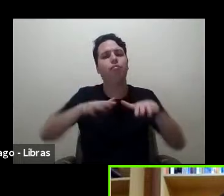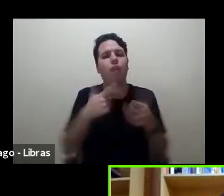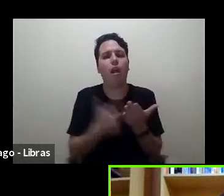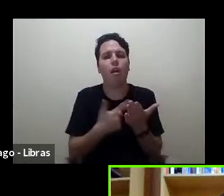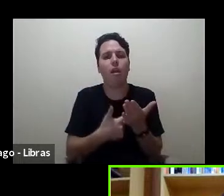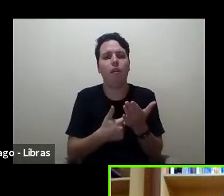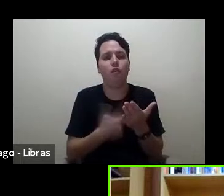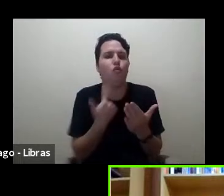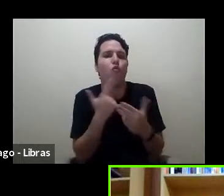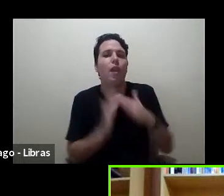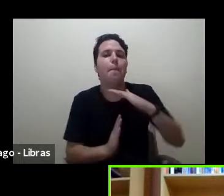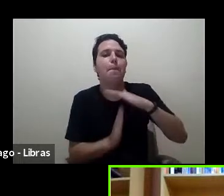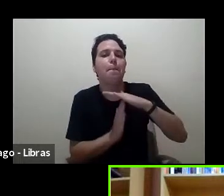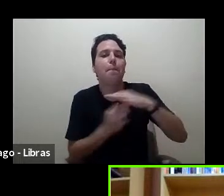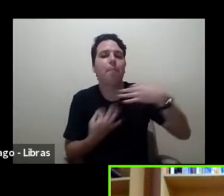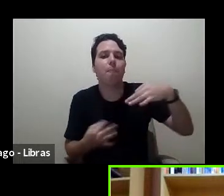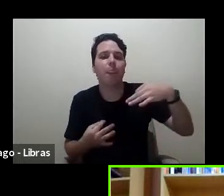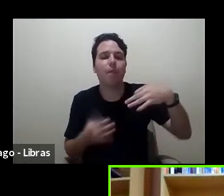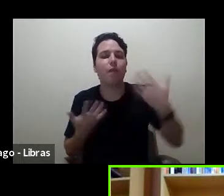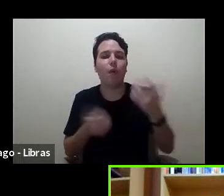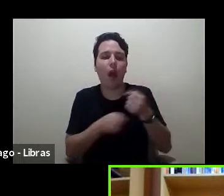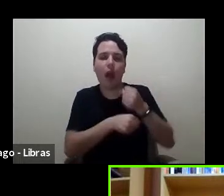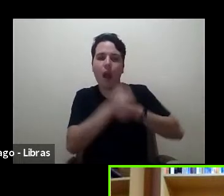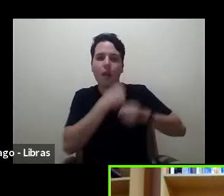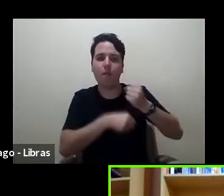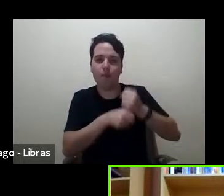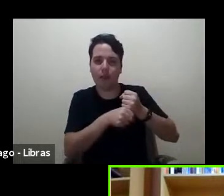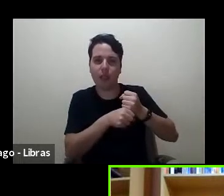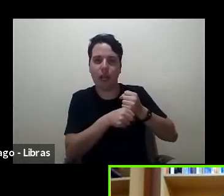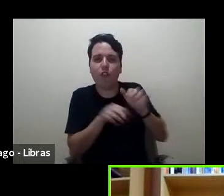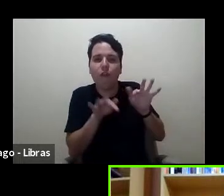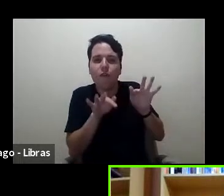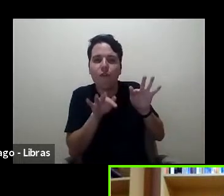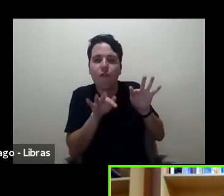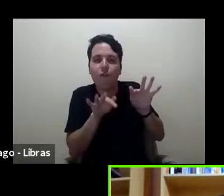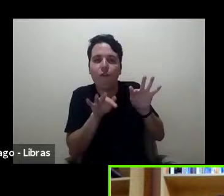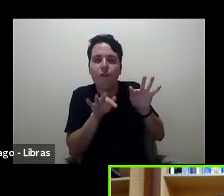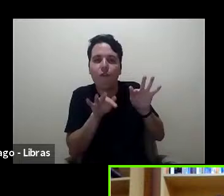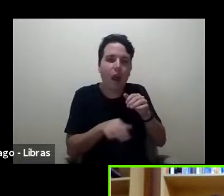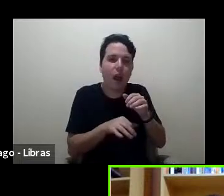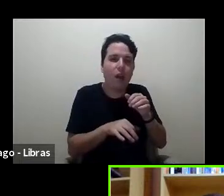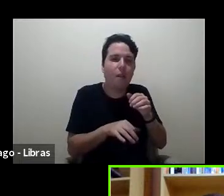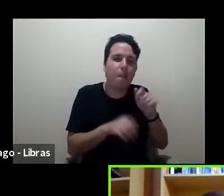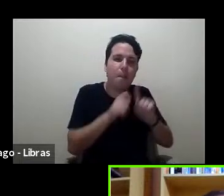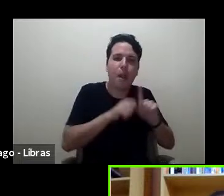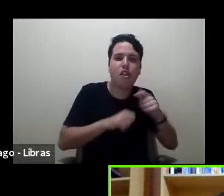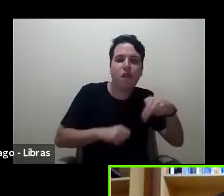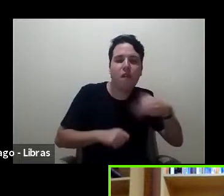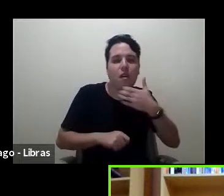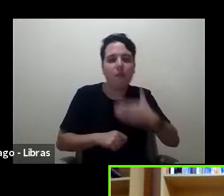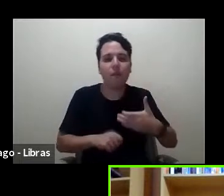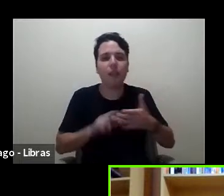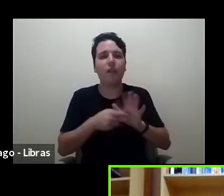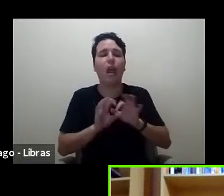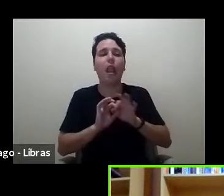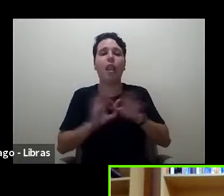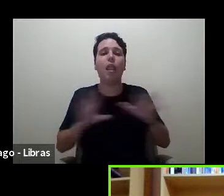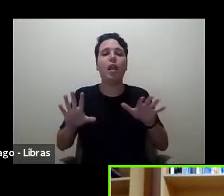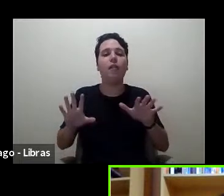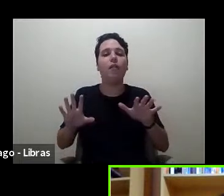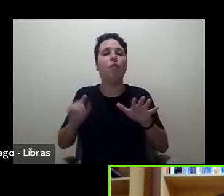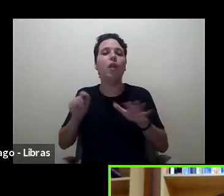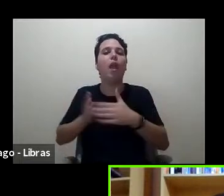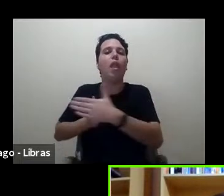Então, publicamos ao final do ano passado um livro fruto da nossa libertação em relação ao número de páginas.